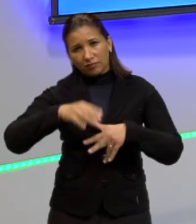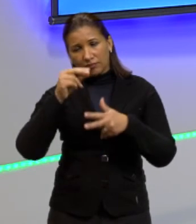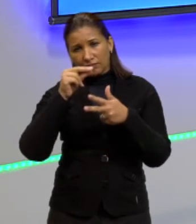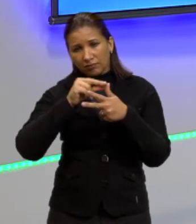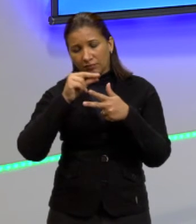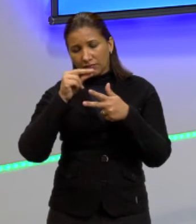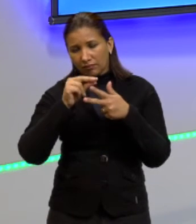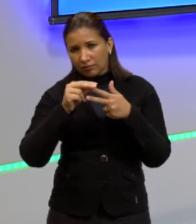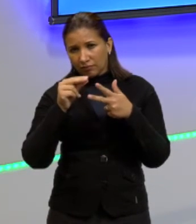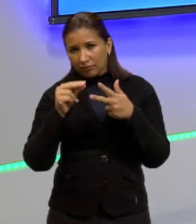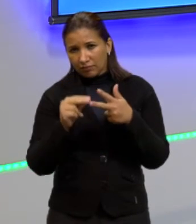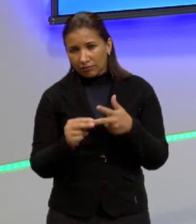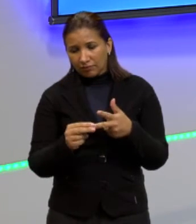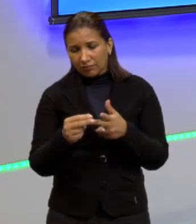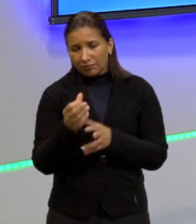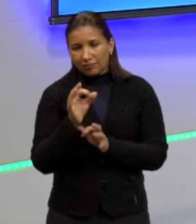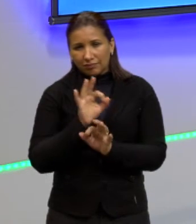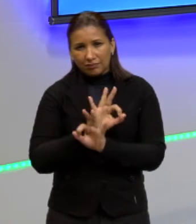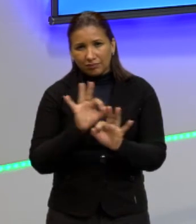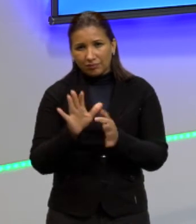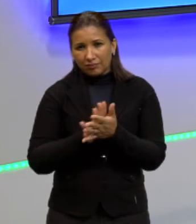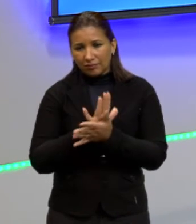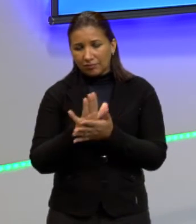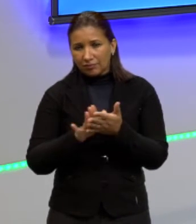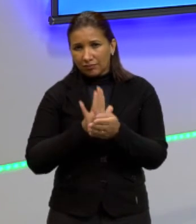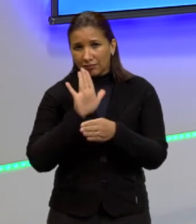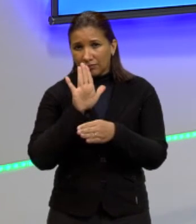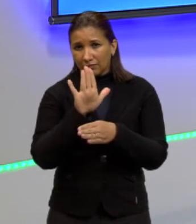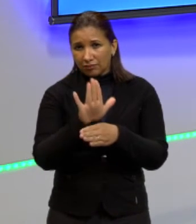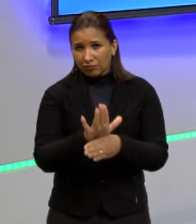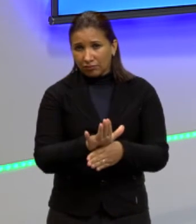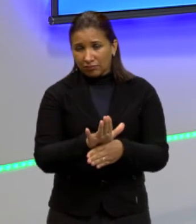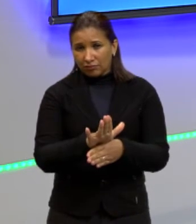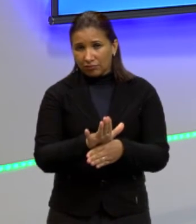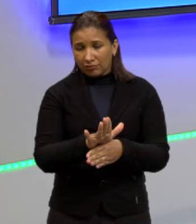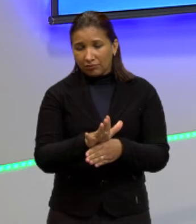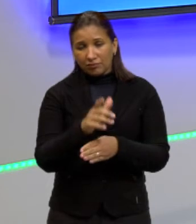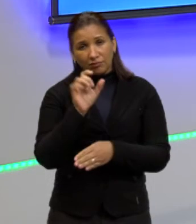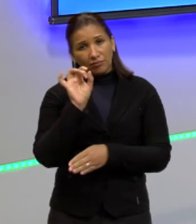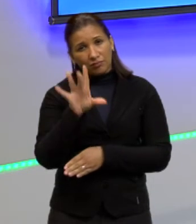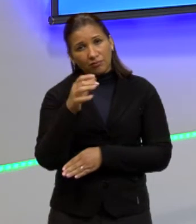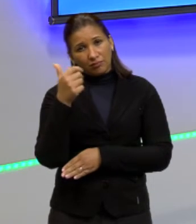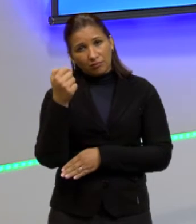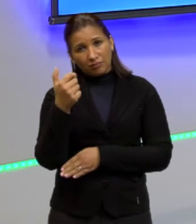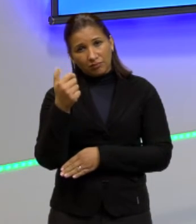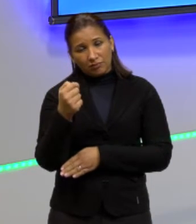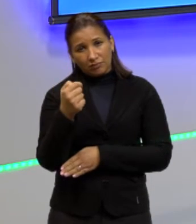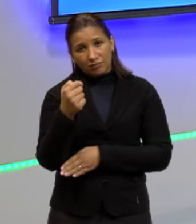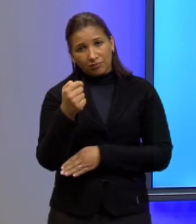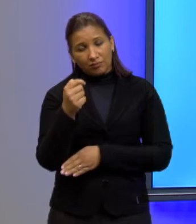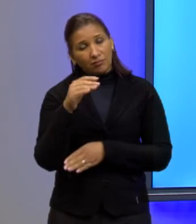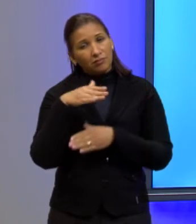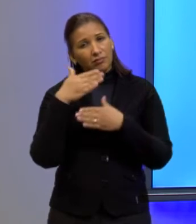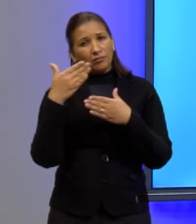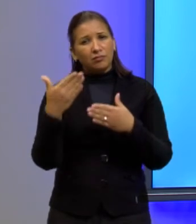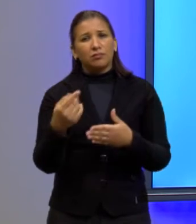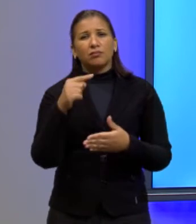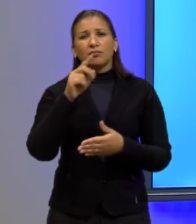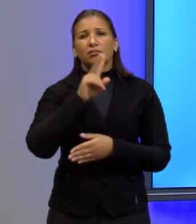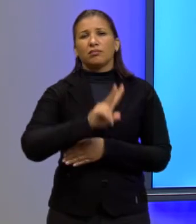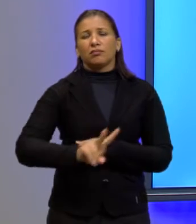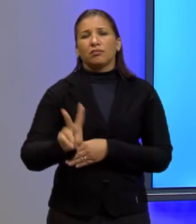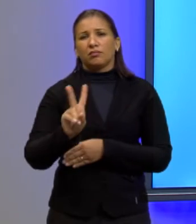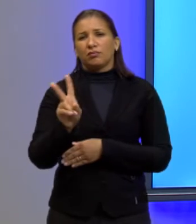estão na prova vocês não tem nada que auxilie vocês a não ser um lápis ou a caneta então esse valor